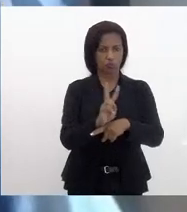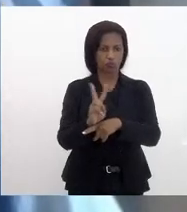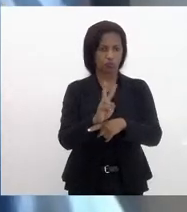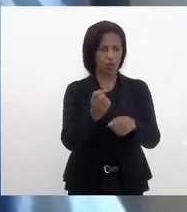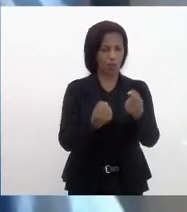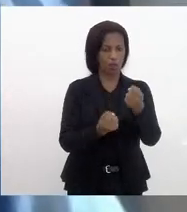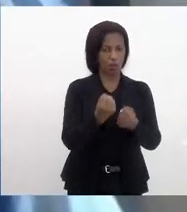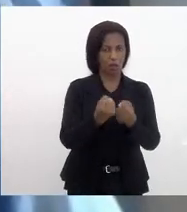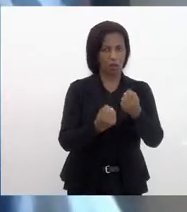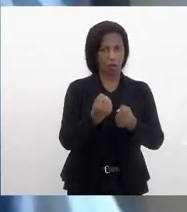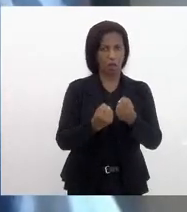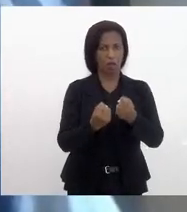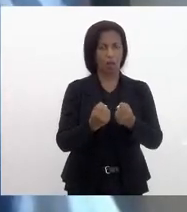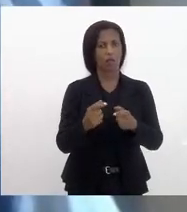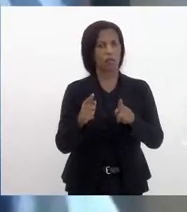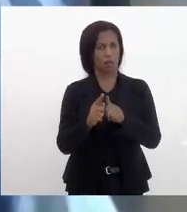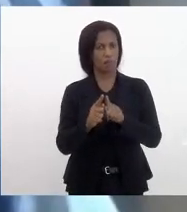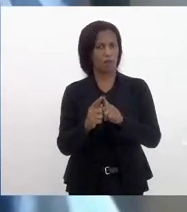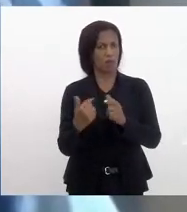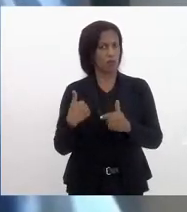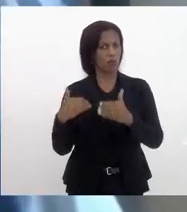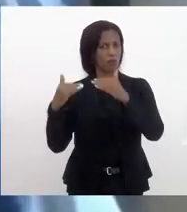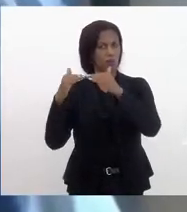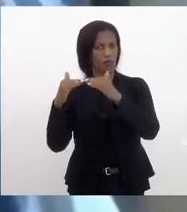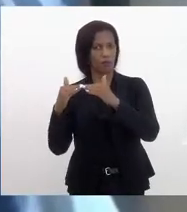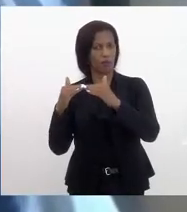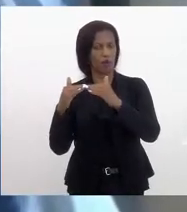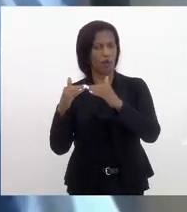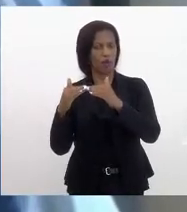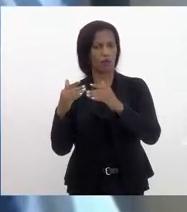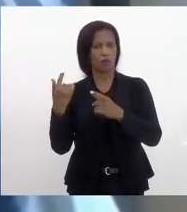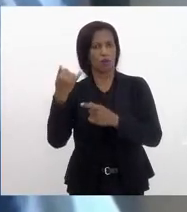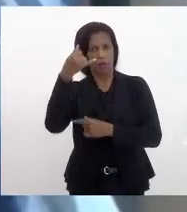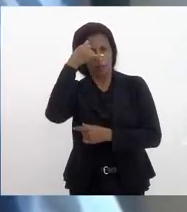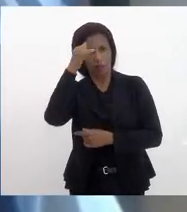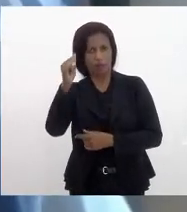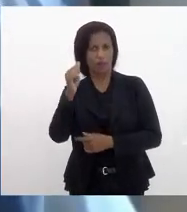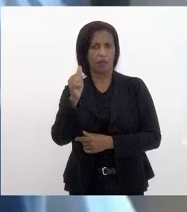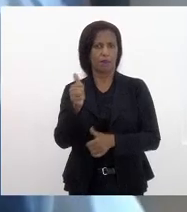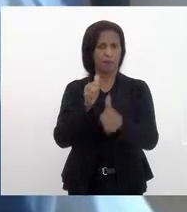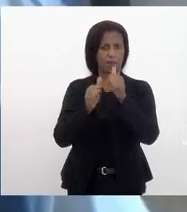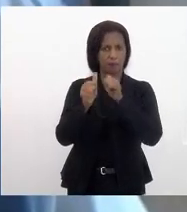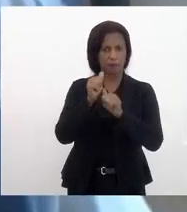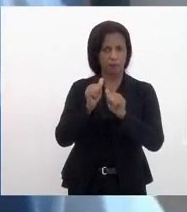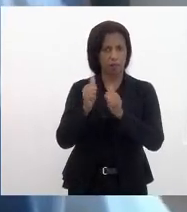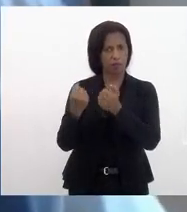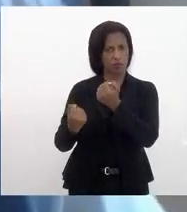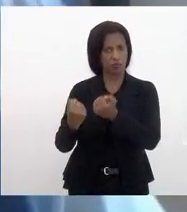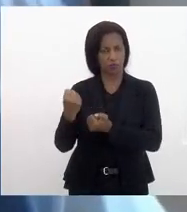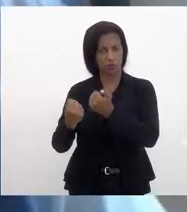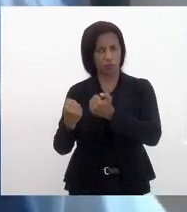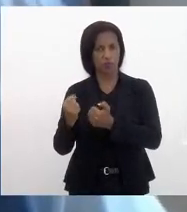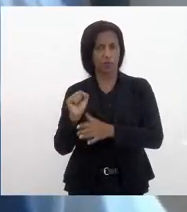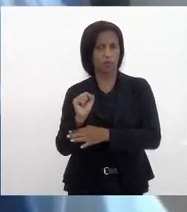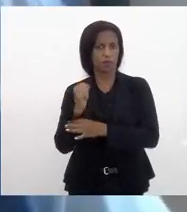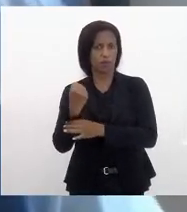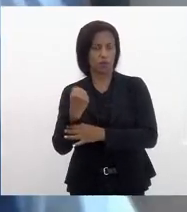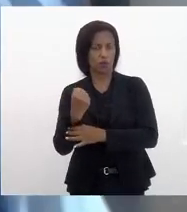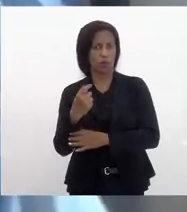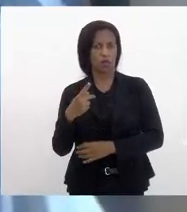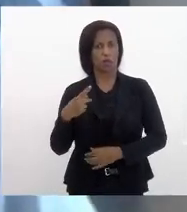à lei seca e somos favoráveis à segurança presente. Na verdade,